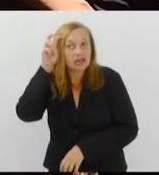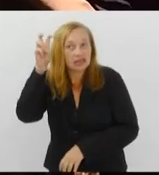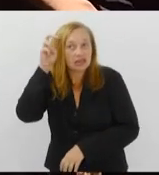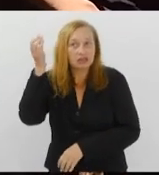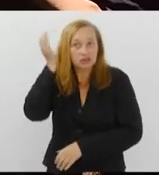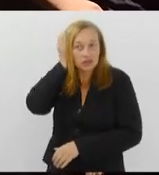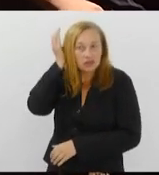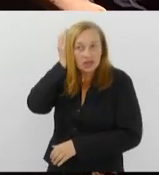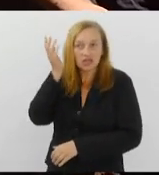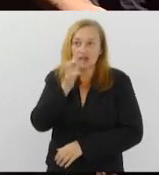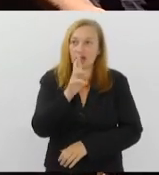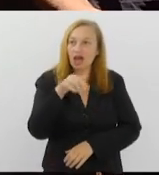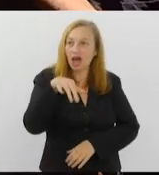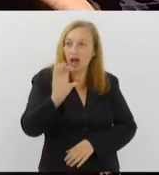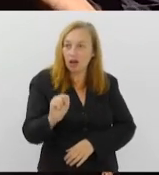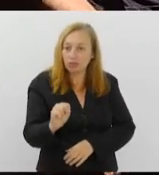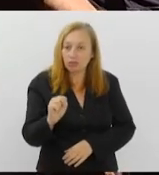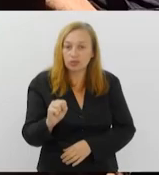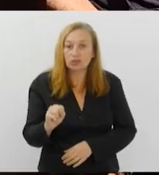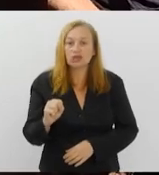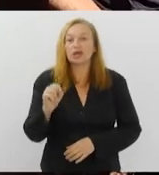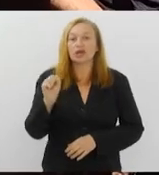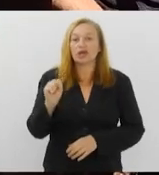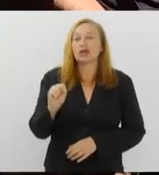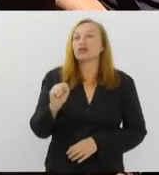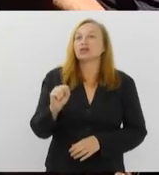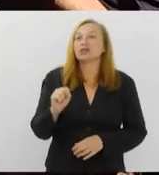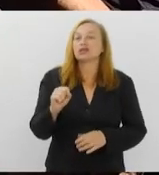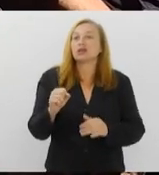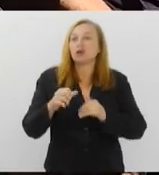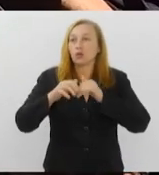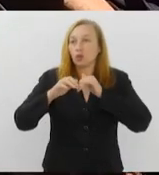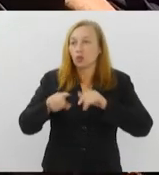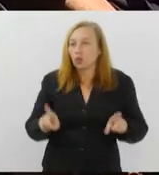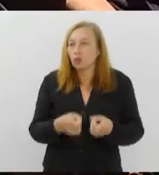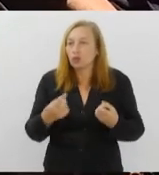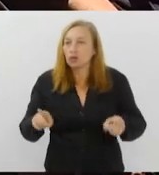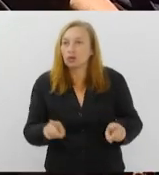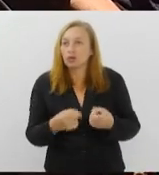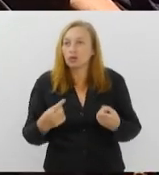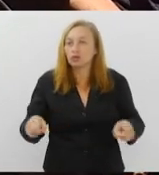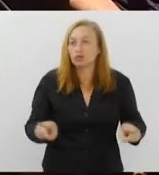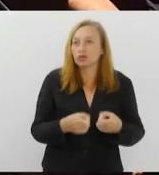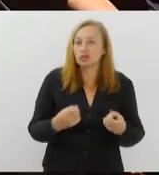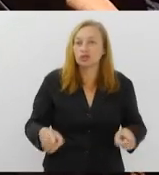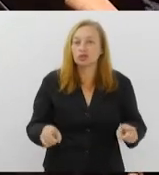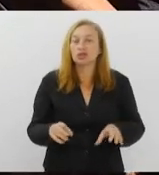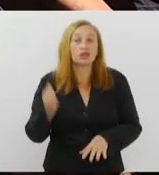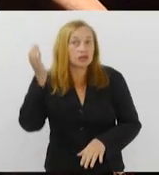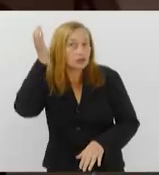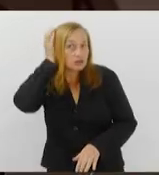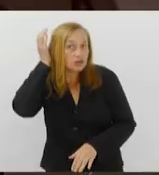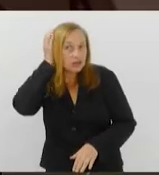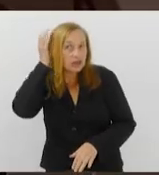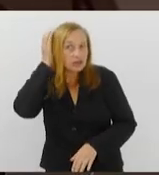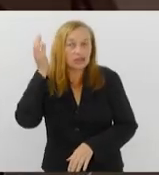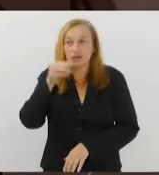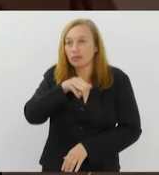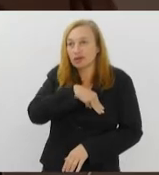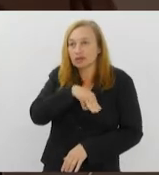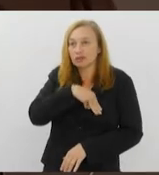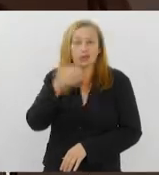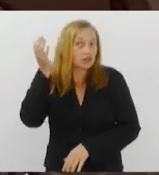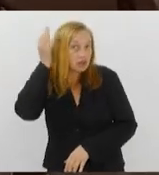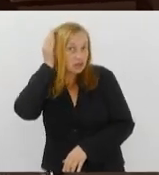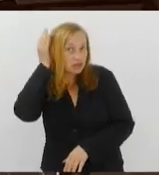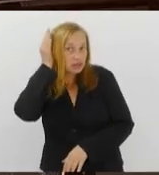Ramos, Rocino Crispim e o regional Caboclo levam a música de Luiz Americano para o Sesc Madureira nesta sexta, para o Sesc de Nova